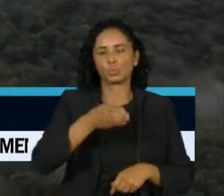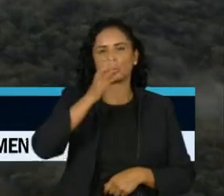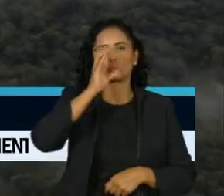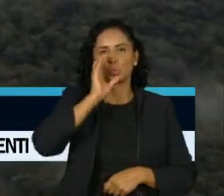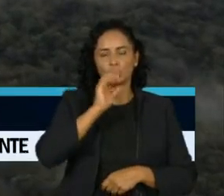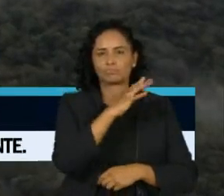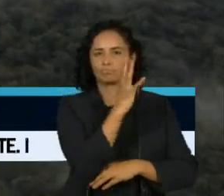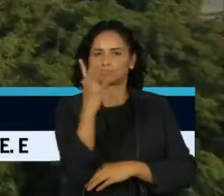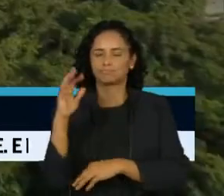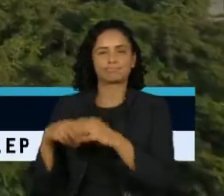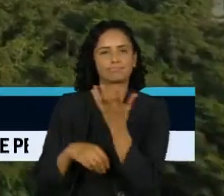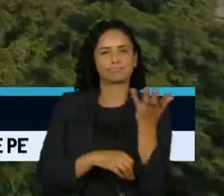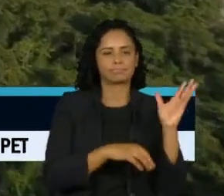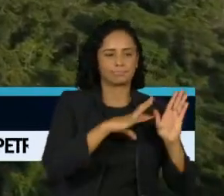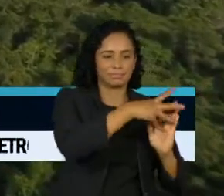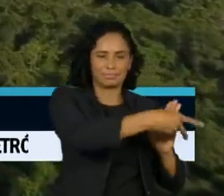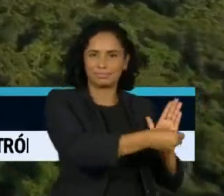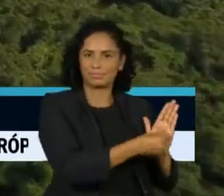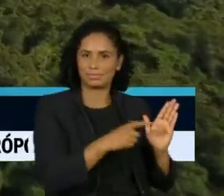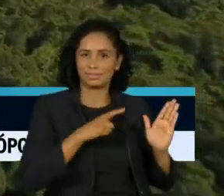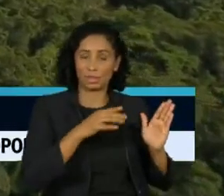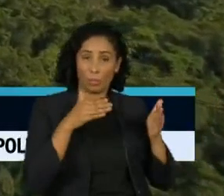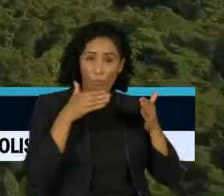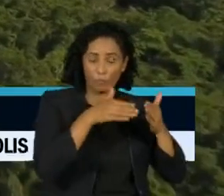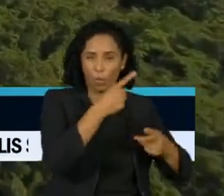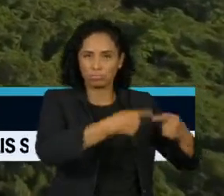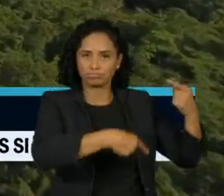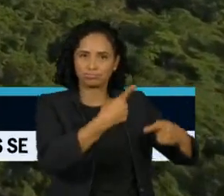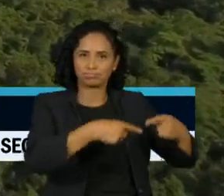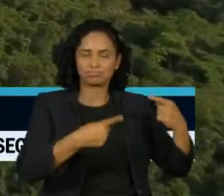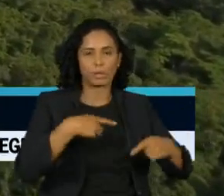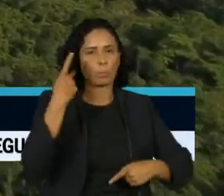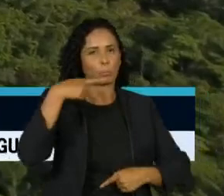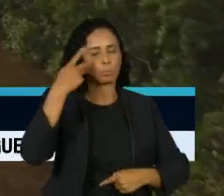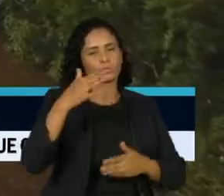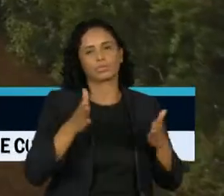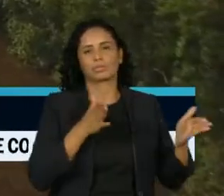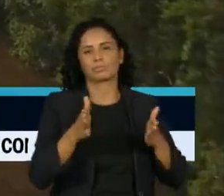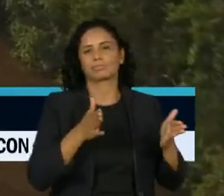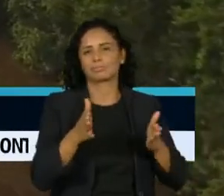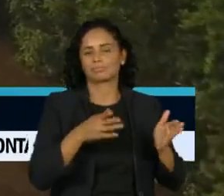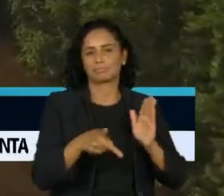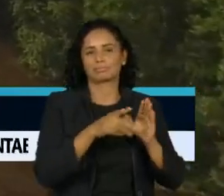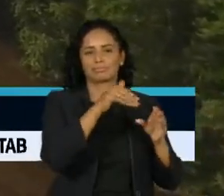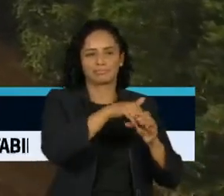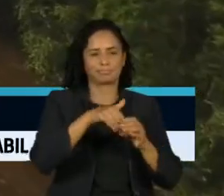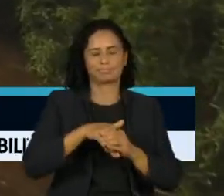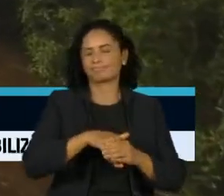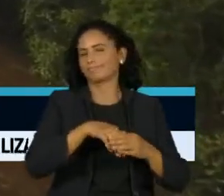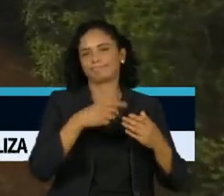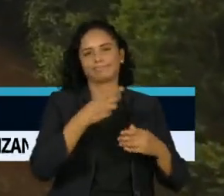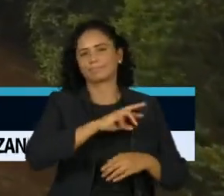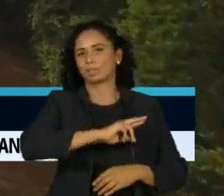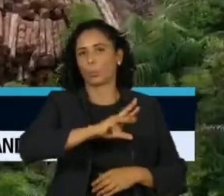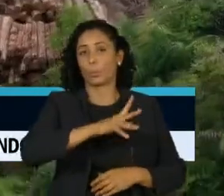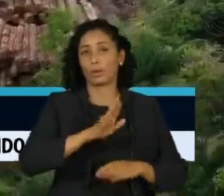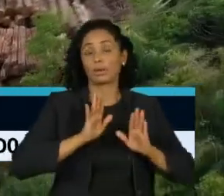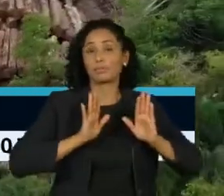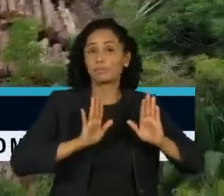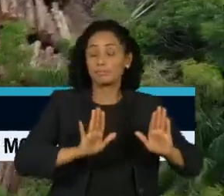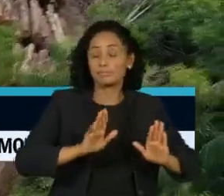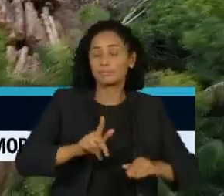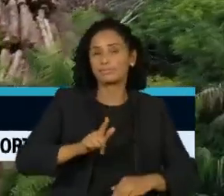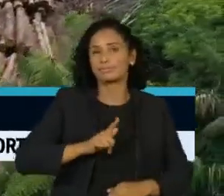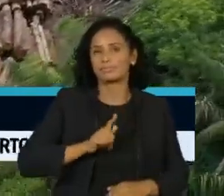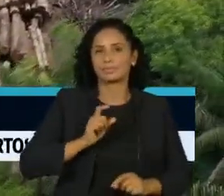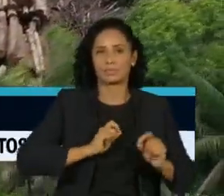amazônica não está no centro das discussões políticas neste ano eleitoral. E é isso o que a rede apartidária, uma